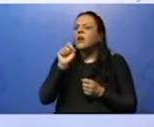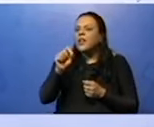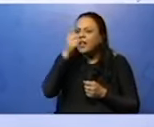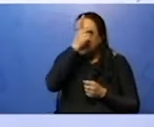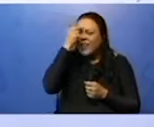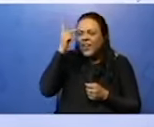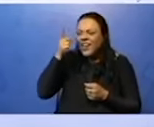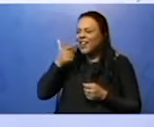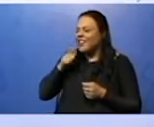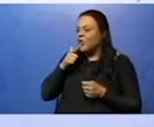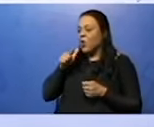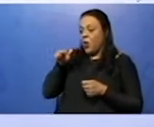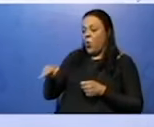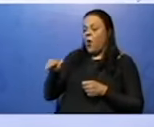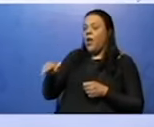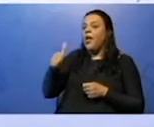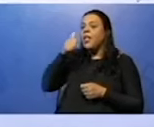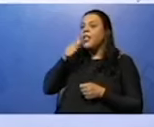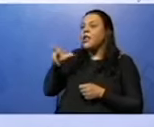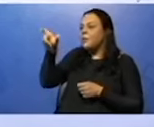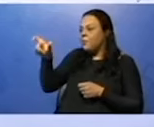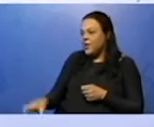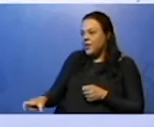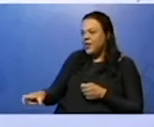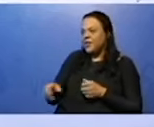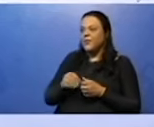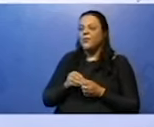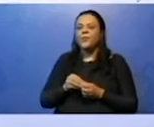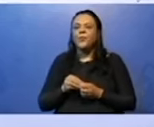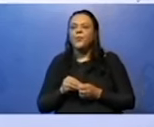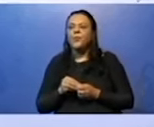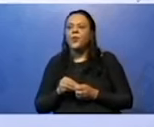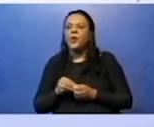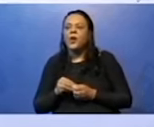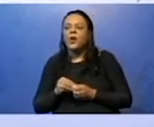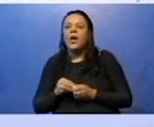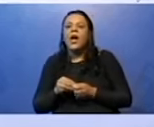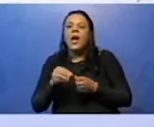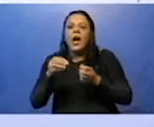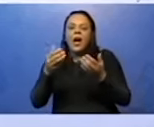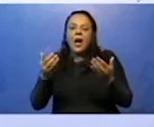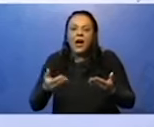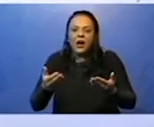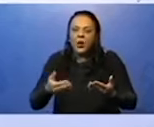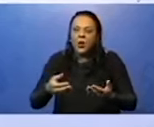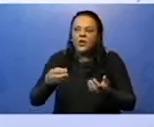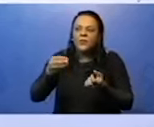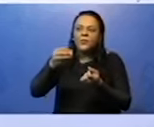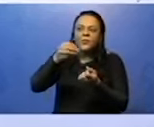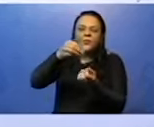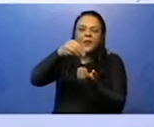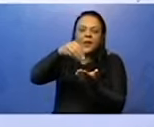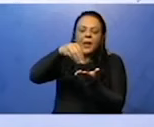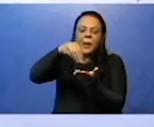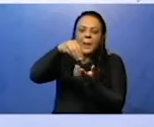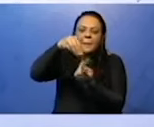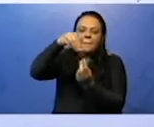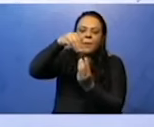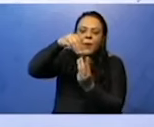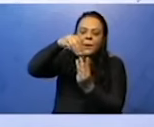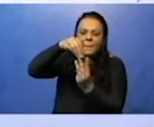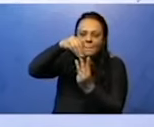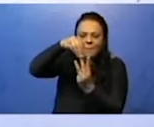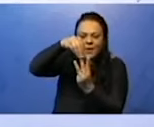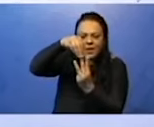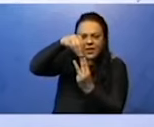substantivo desse sujeito? É o linda. Perdão. É o menina. Linda é adjetivo. É o menina. Então,